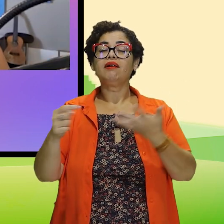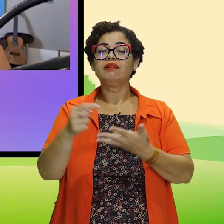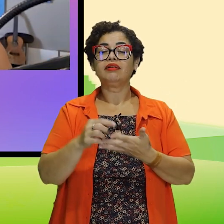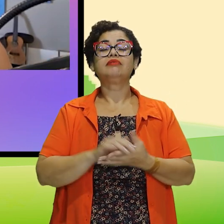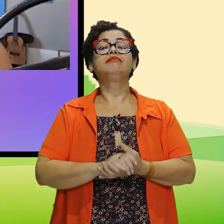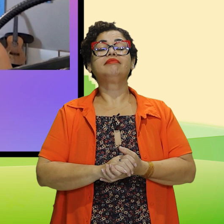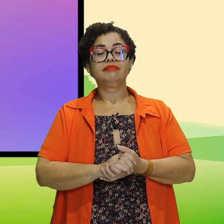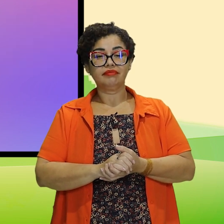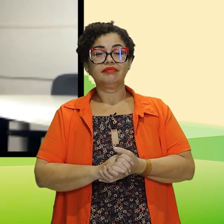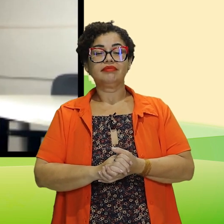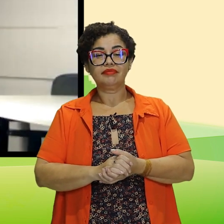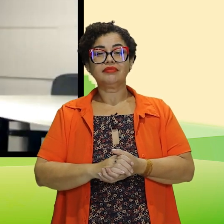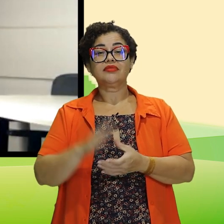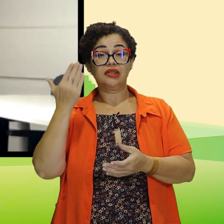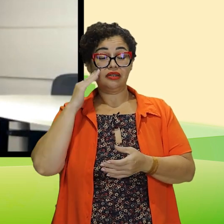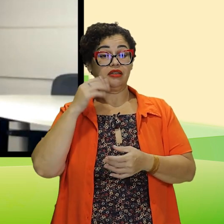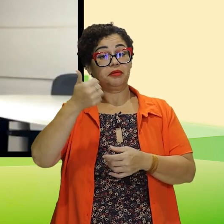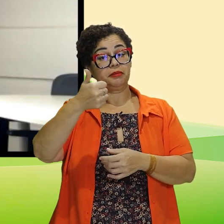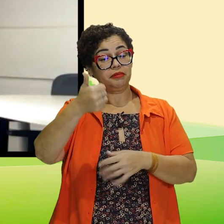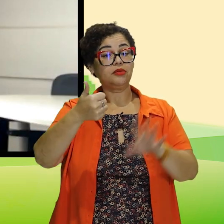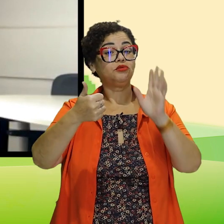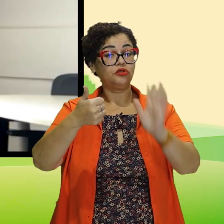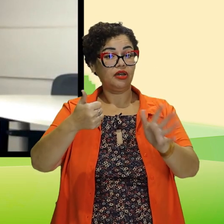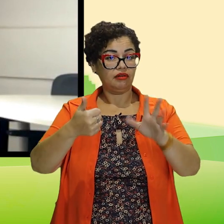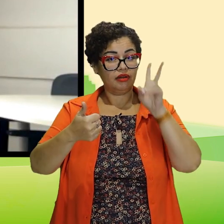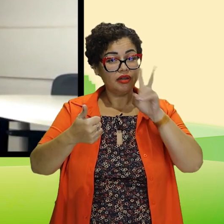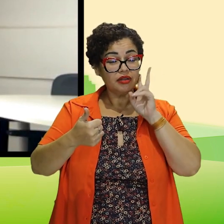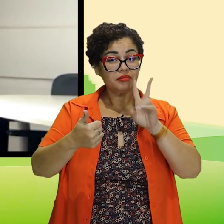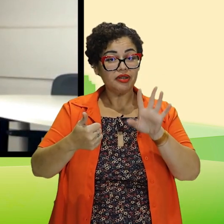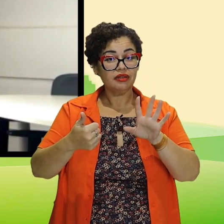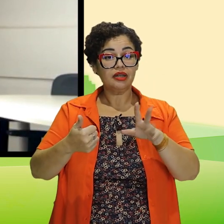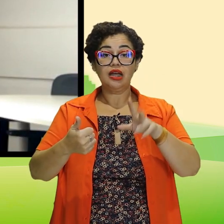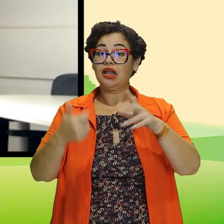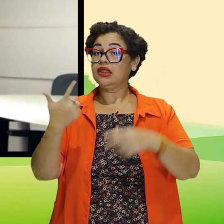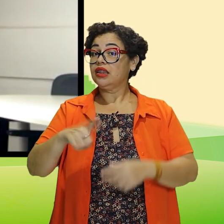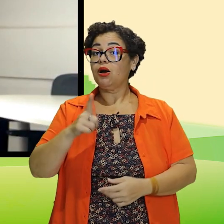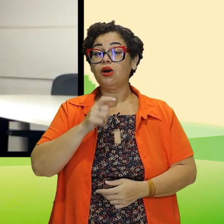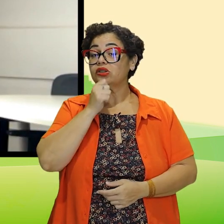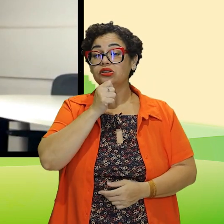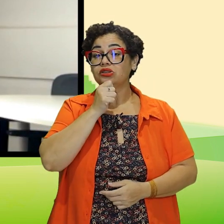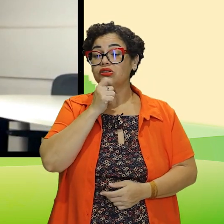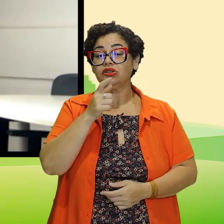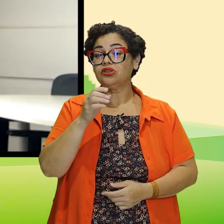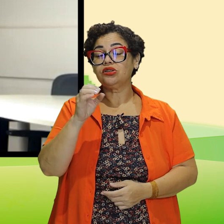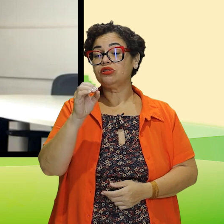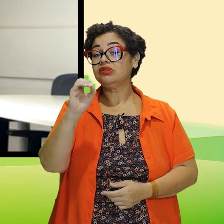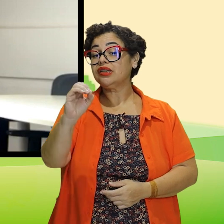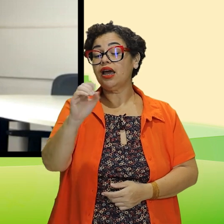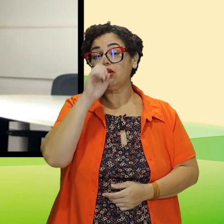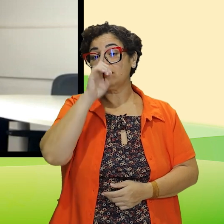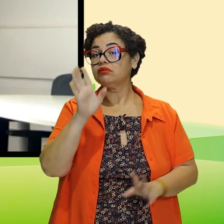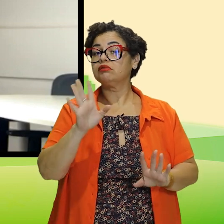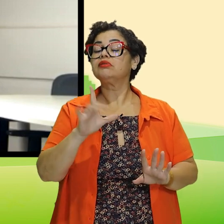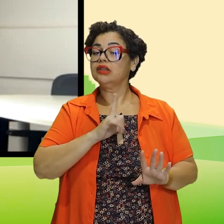mais eficazes? Nós já entendemos a primeira coisa. Estão lembrados? Não existe risco zero.